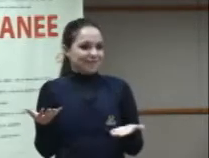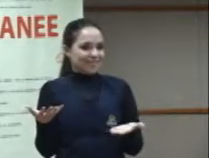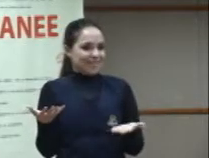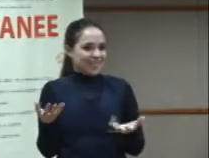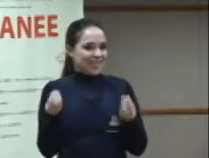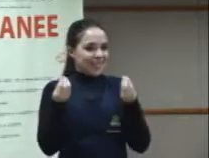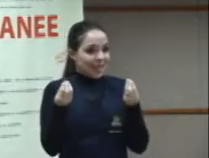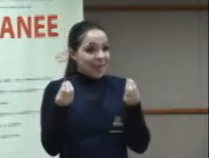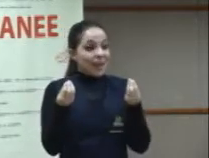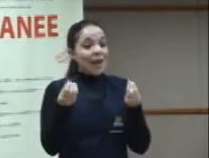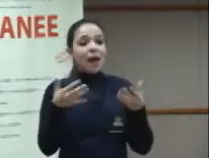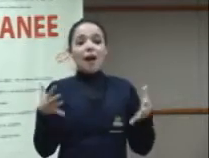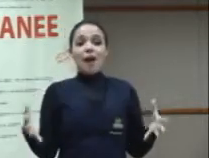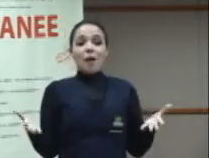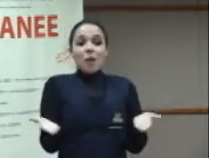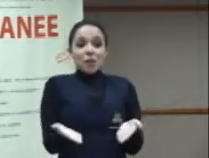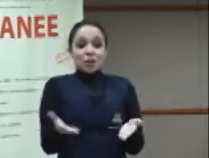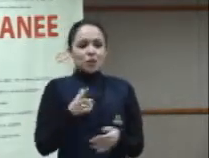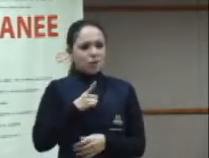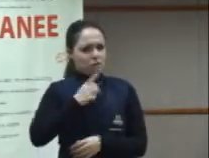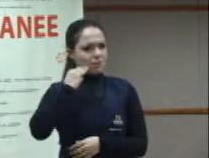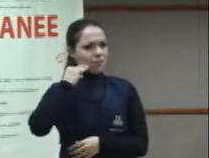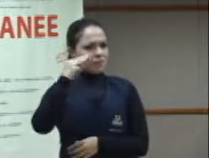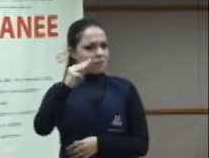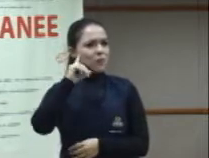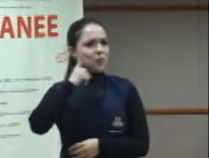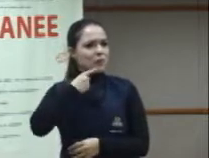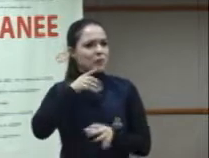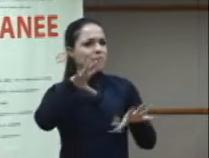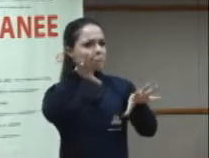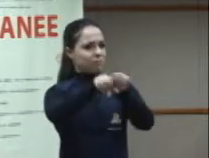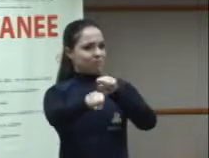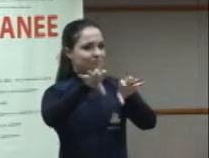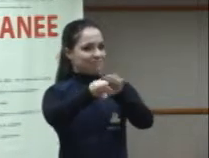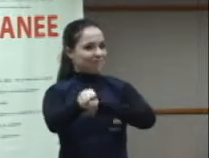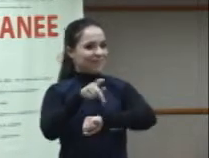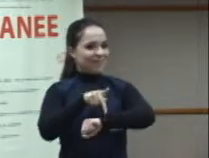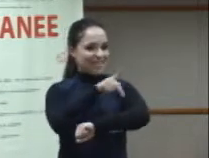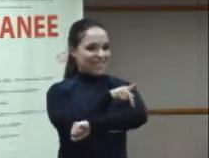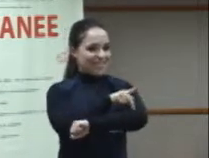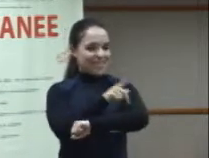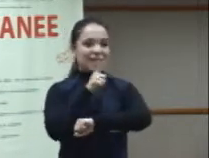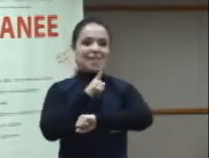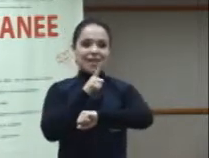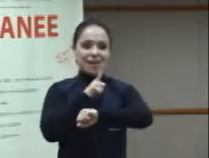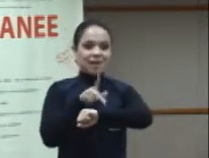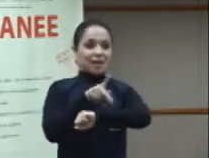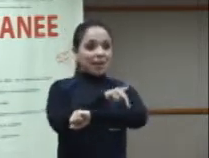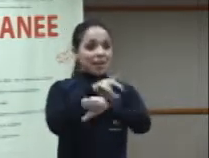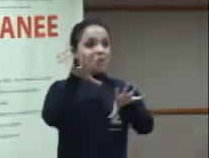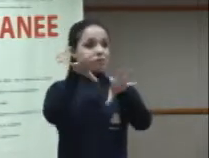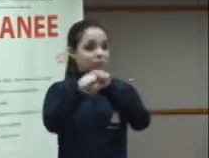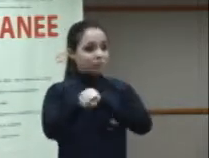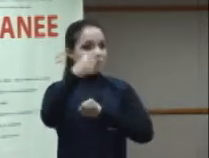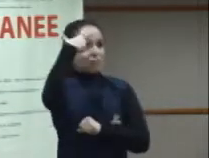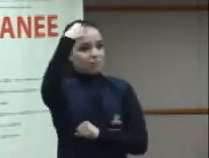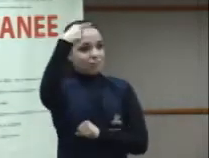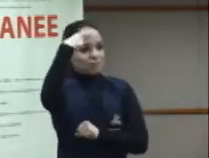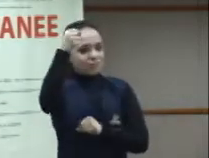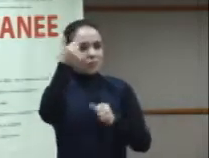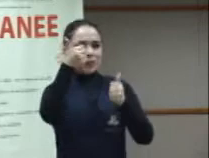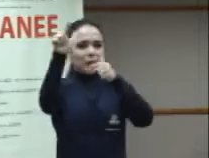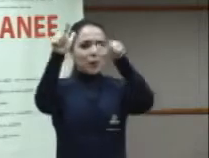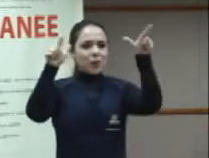centenas, se não milhares, de surdos formando-se em pedagogia nas nossas universidades e outros cursos de nível superior.